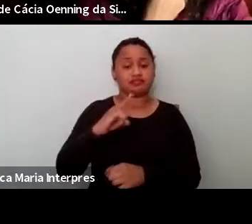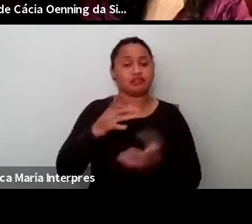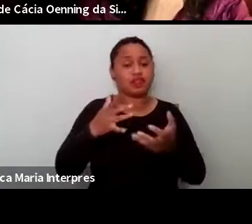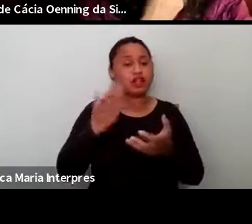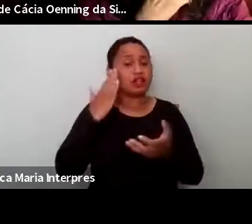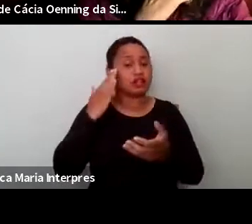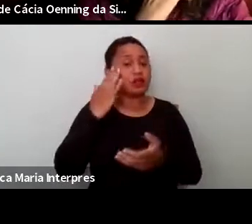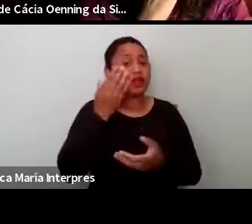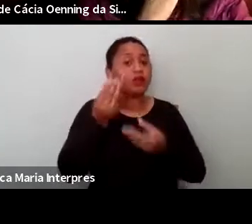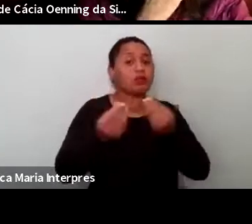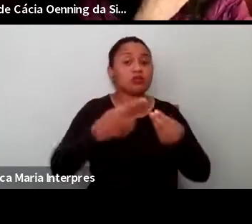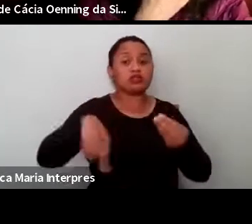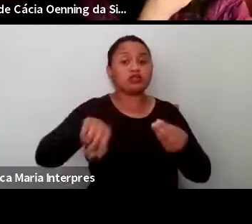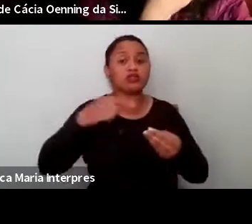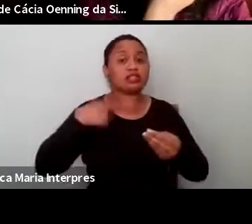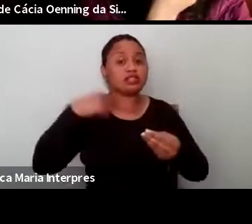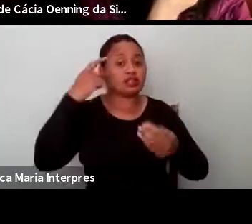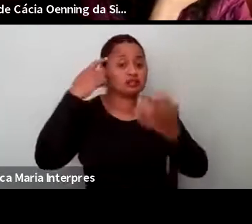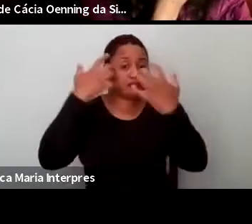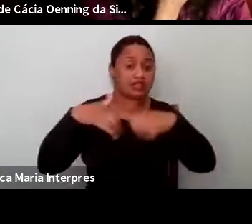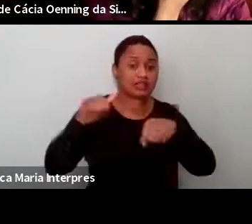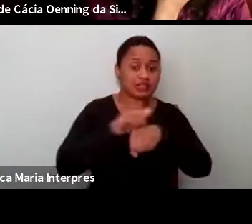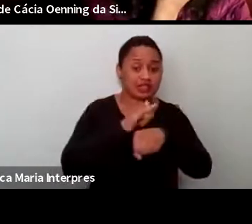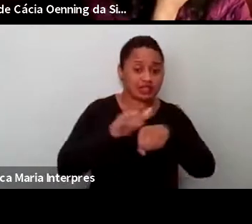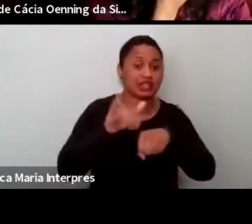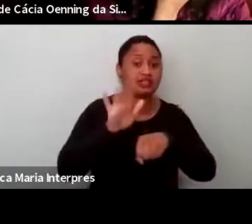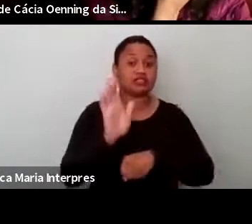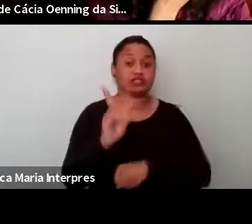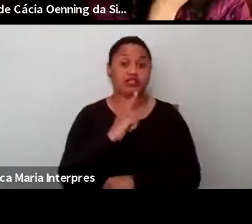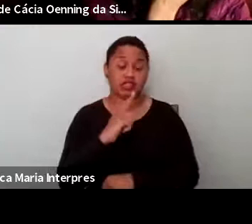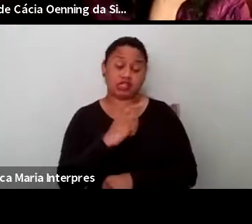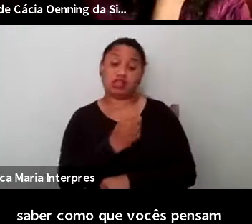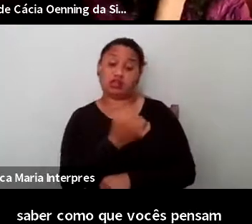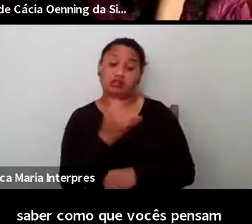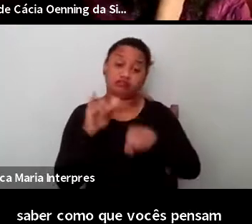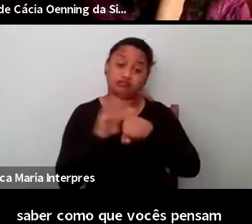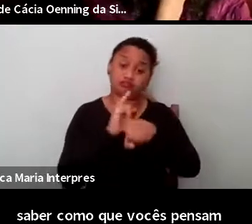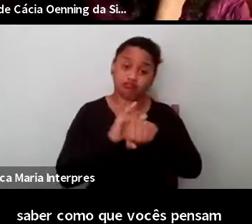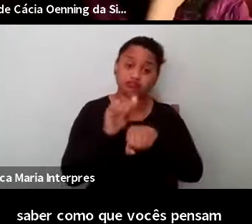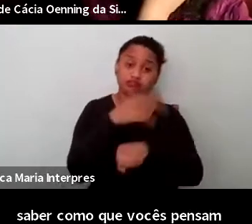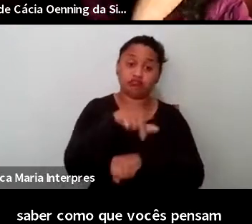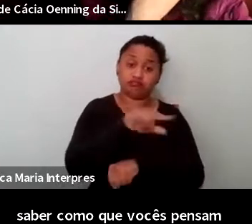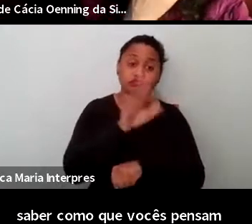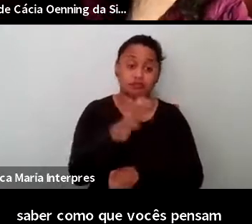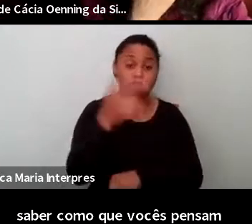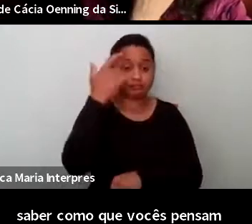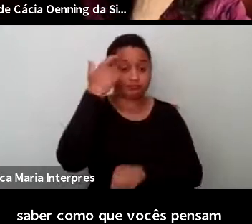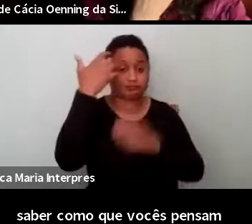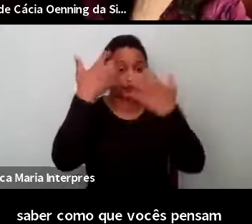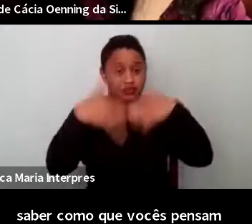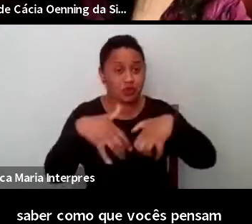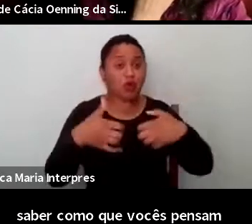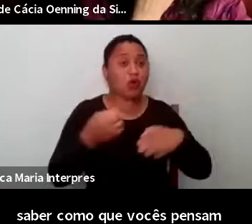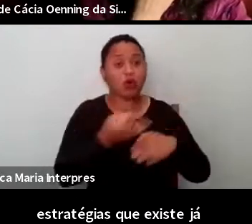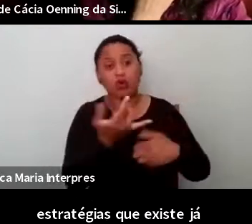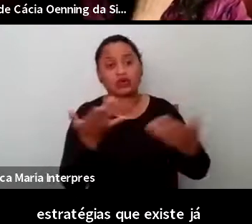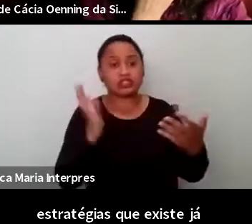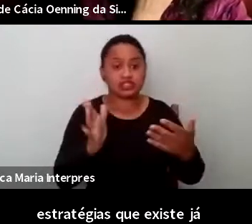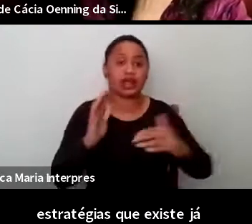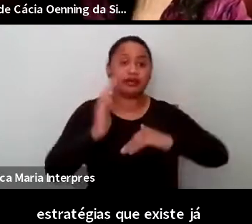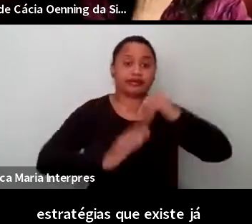pensam nessas estratégias, se existe já alguma estratégia já pensada ou que está sendo posta em prática, enfim,